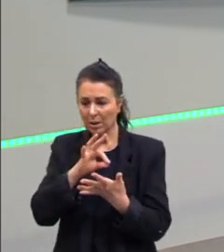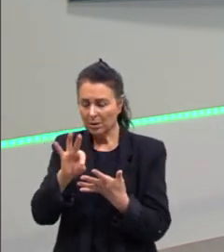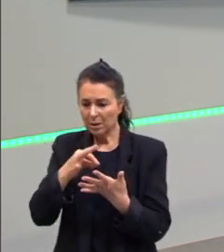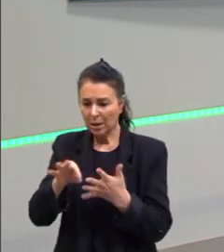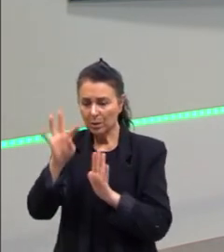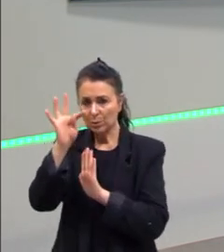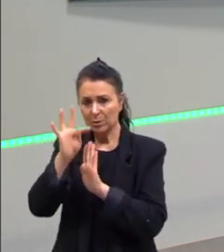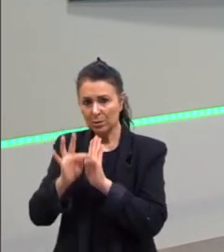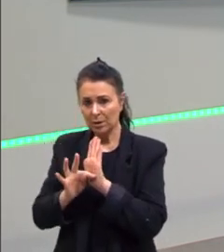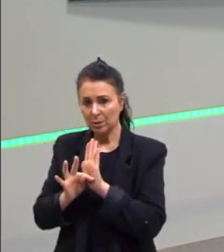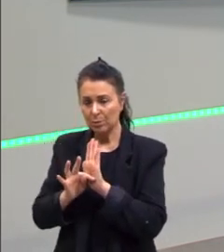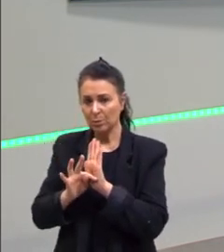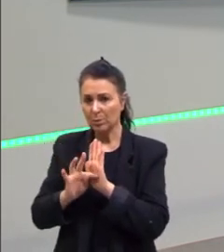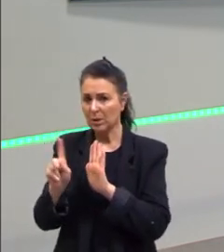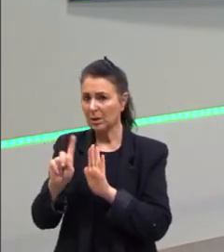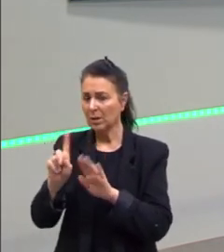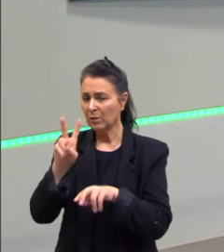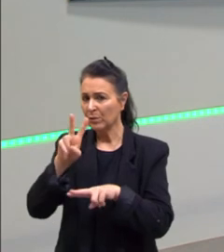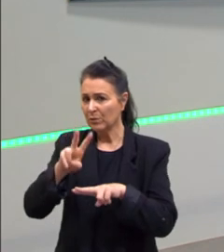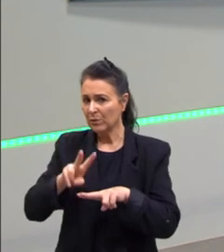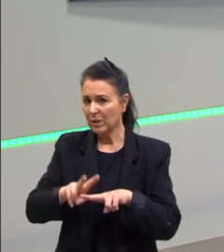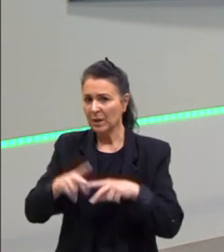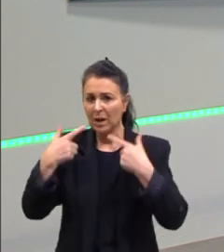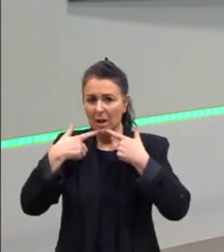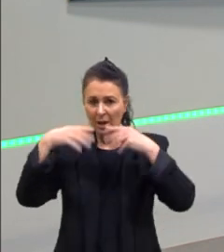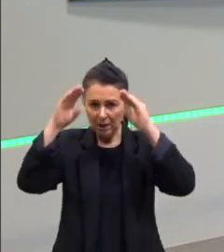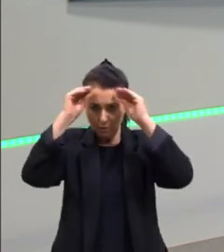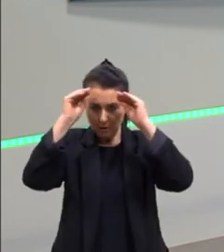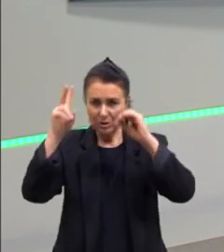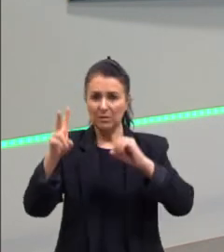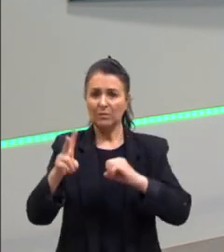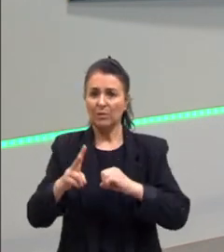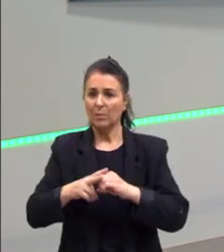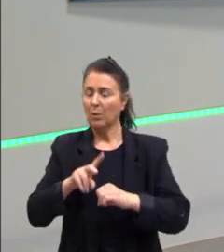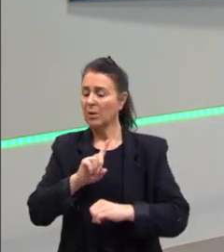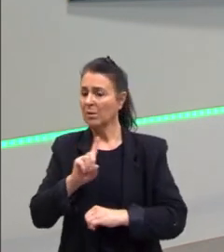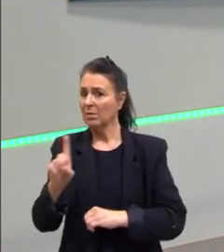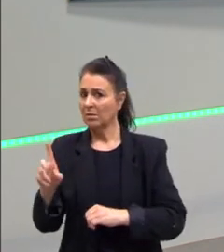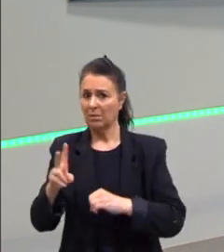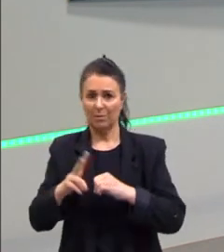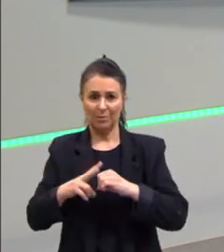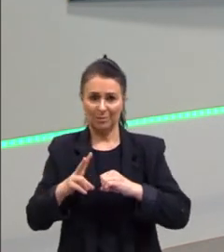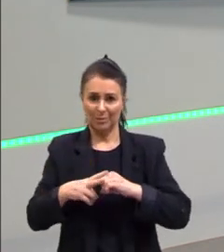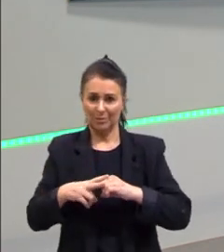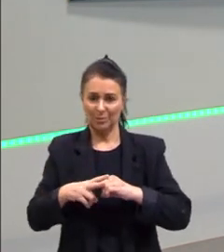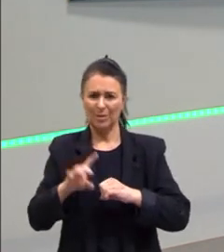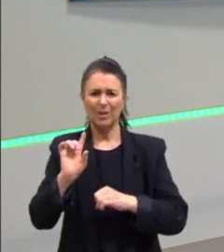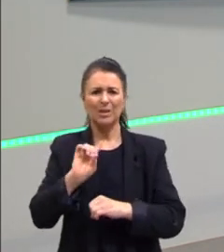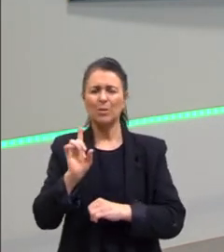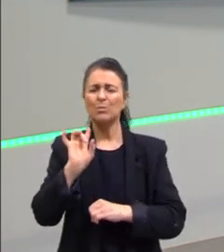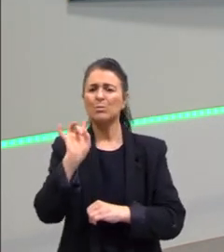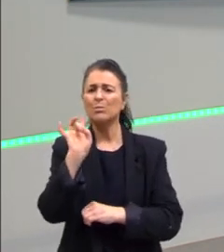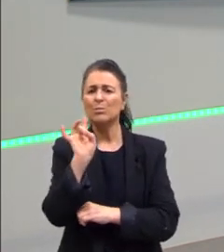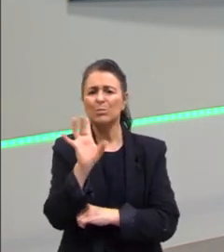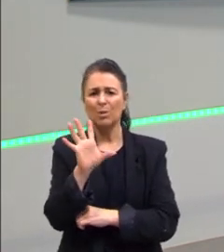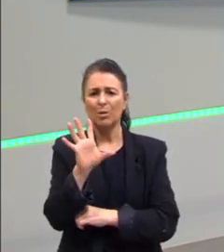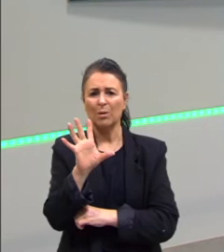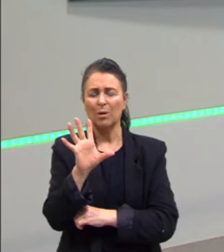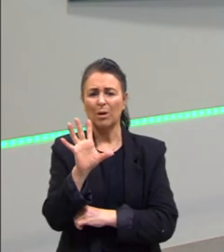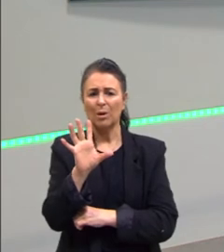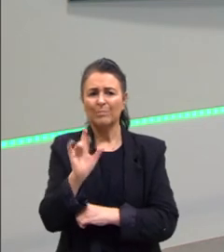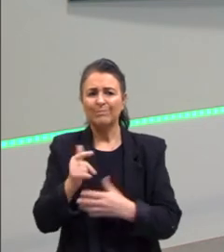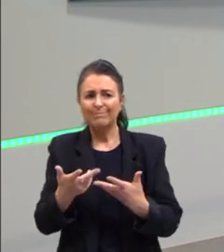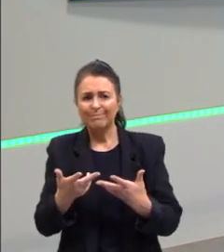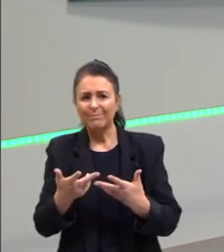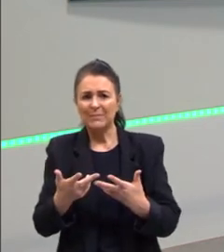texto. Não ficar apenas na linguagem verbal, não ficar também somente na linguagem não